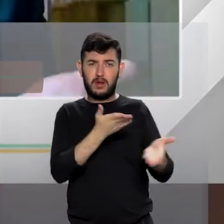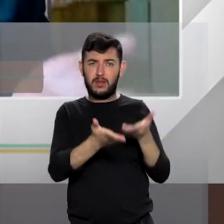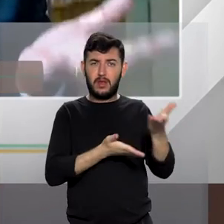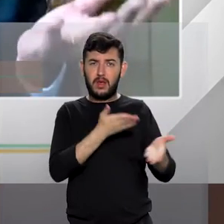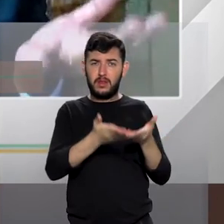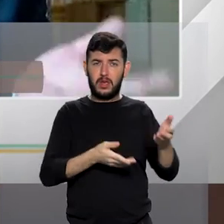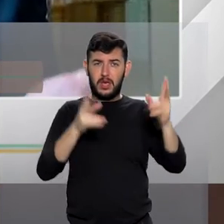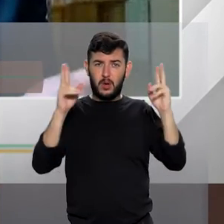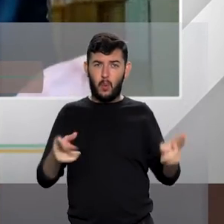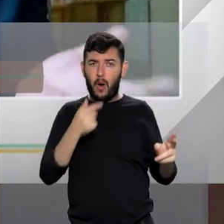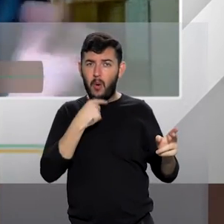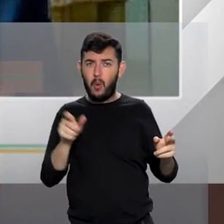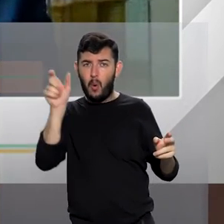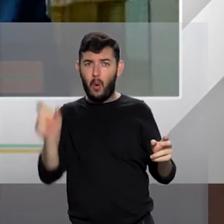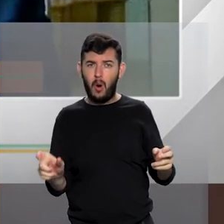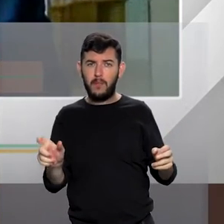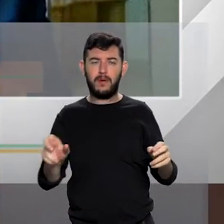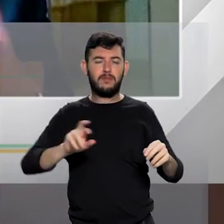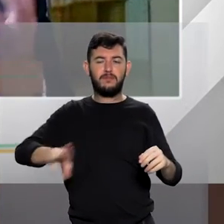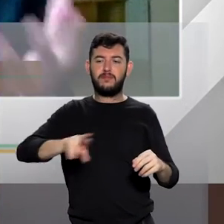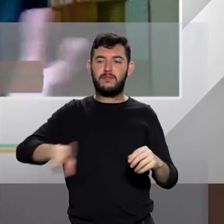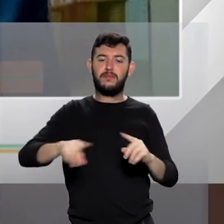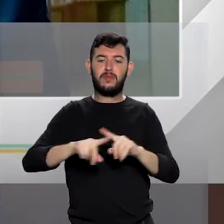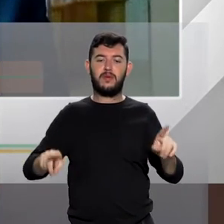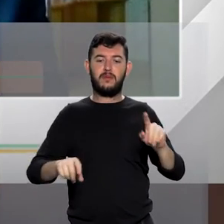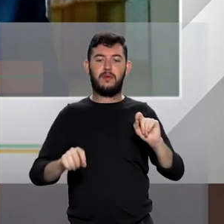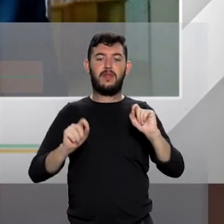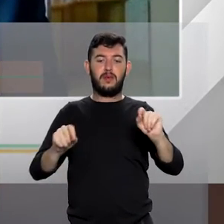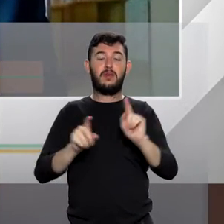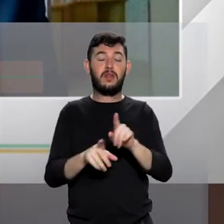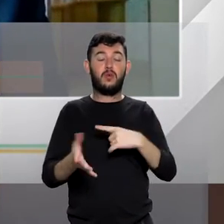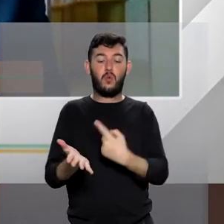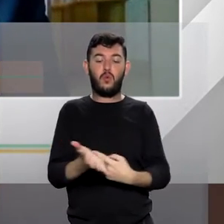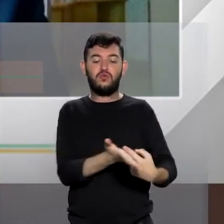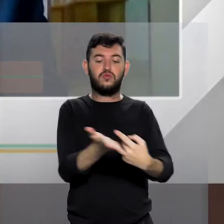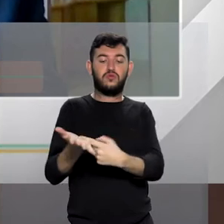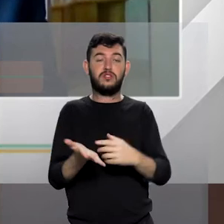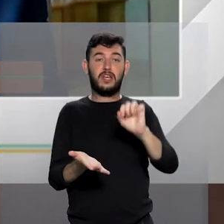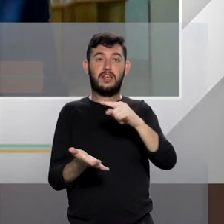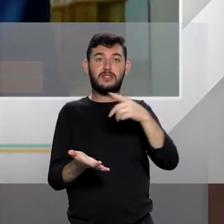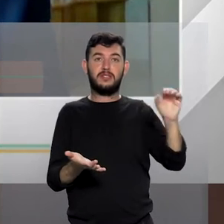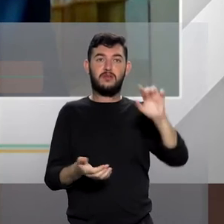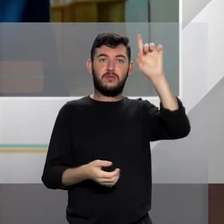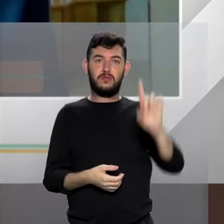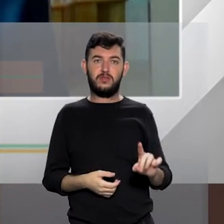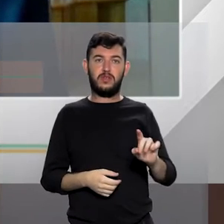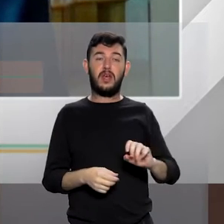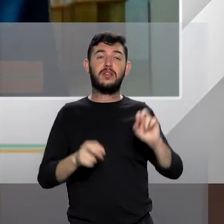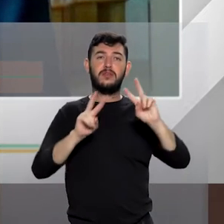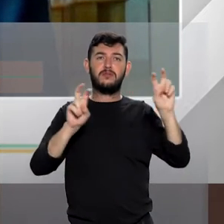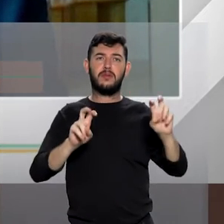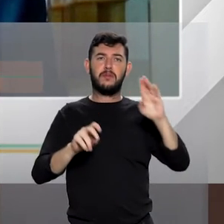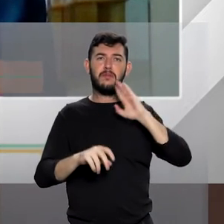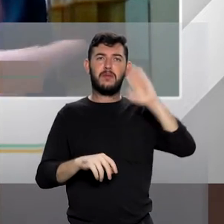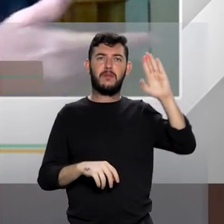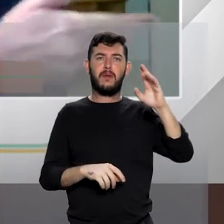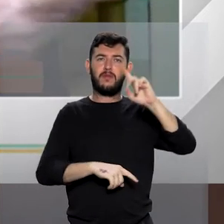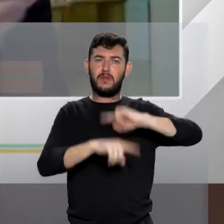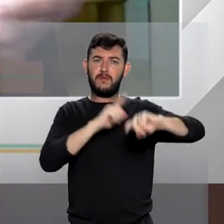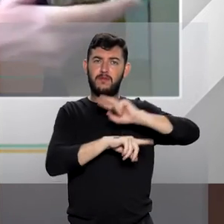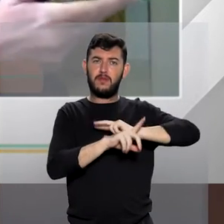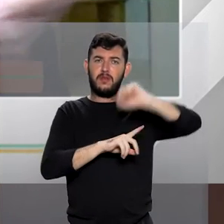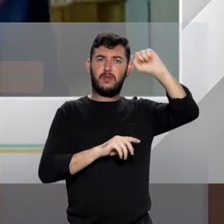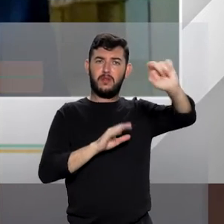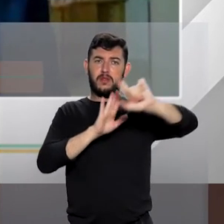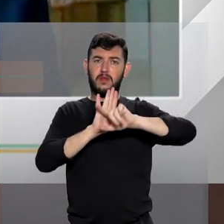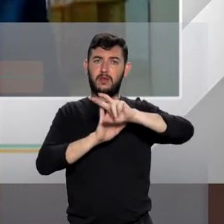essa desigualdade através de um conjunto de ações afirmativas no direito, esse foi o grande mérito da Lei Maria da Penha. E nesses últimos,